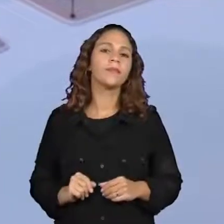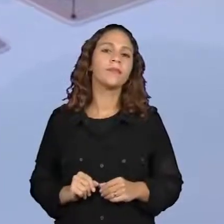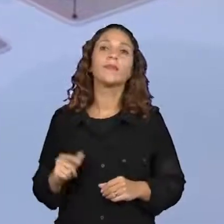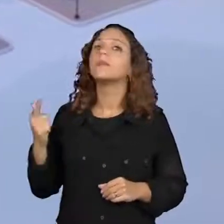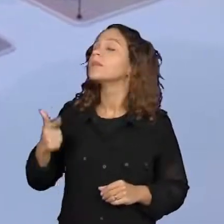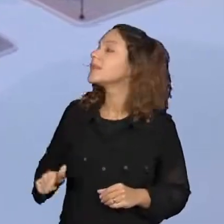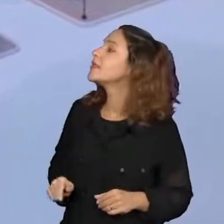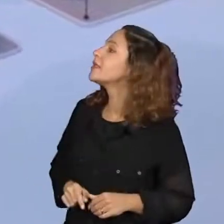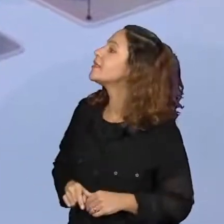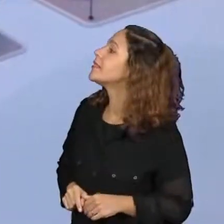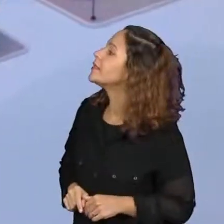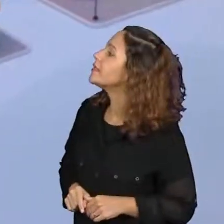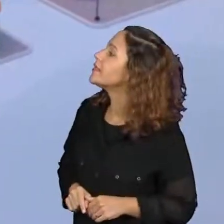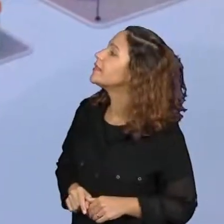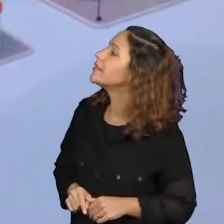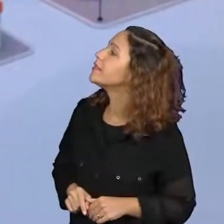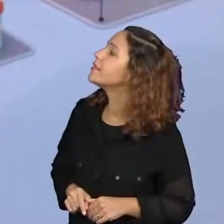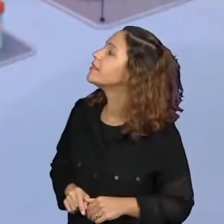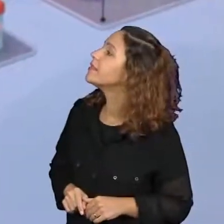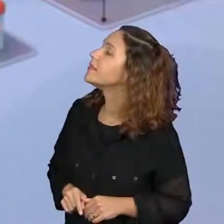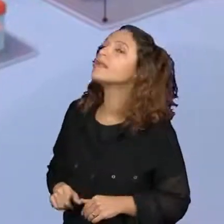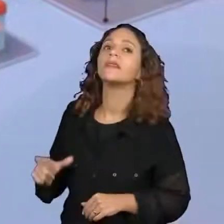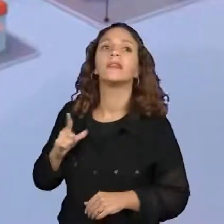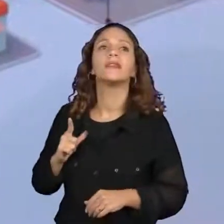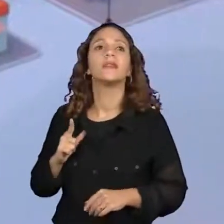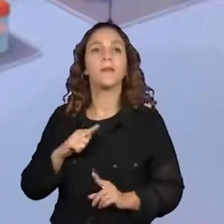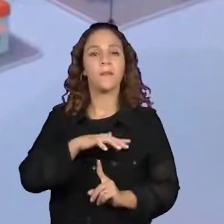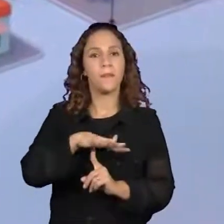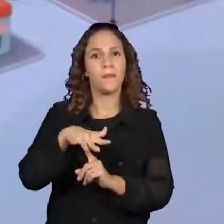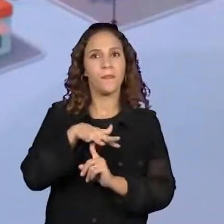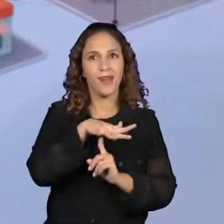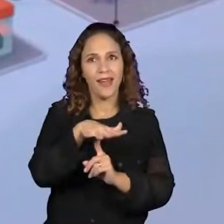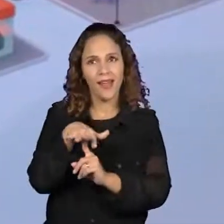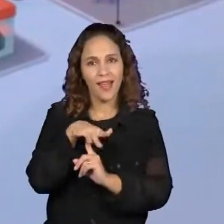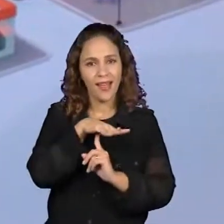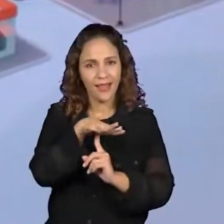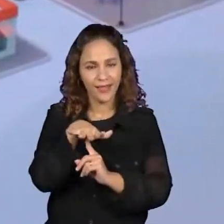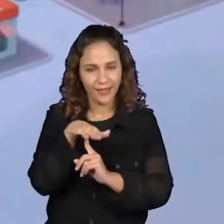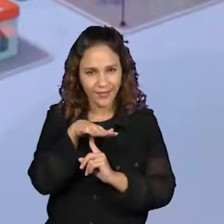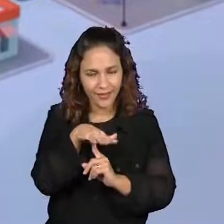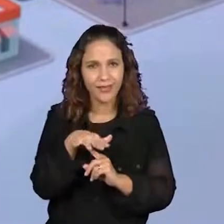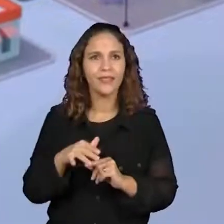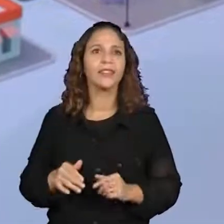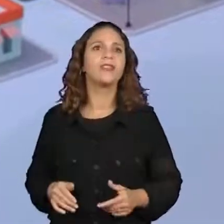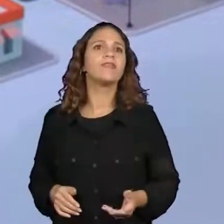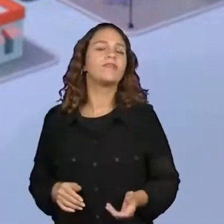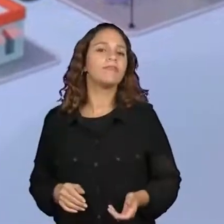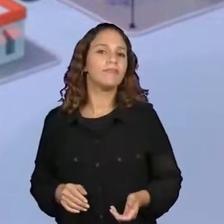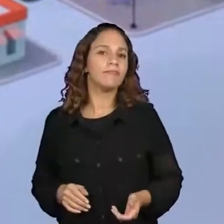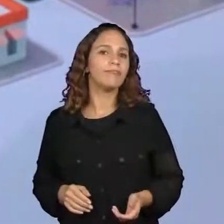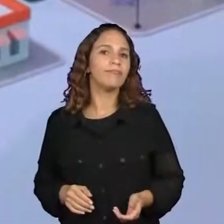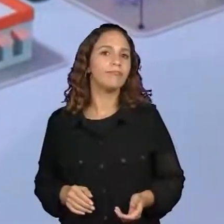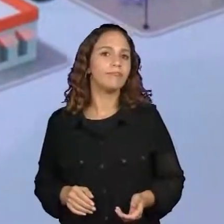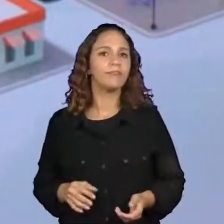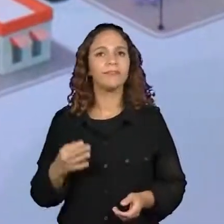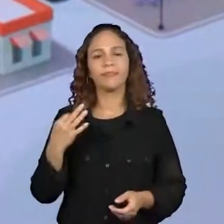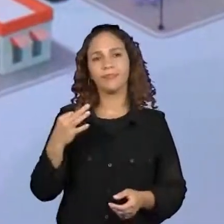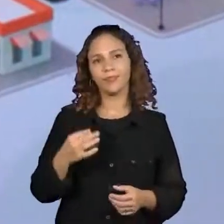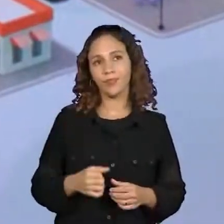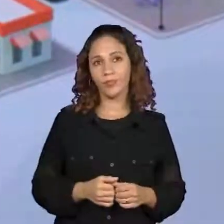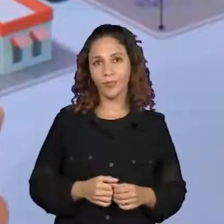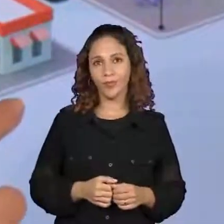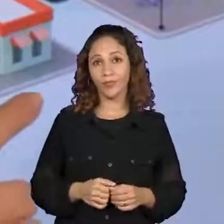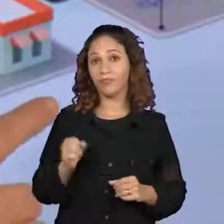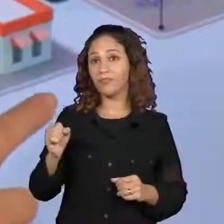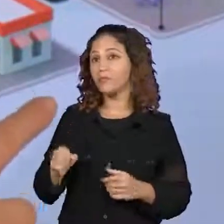Olha só. Temos praças, árvores assim ao fundo, mais ao fundo. Exato. Será que aqui